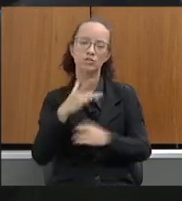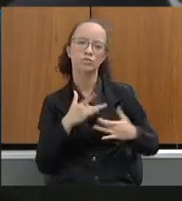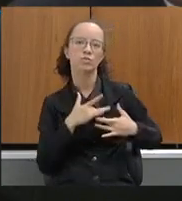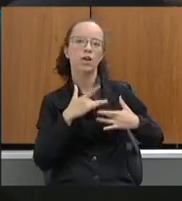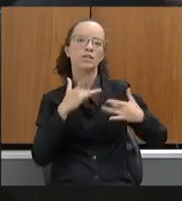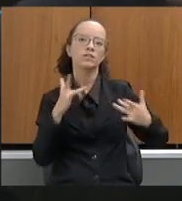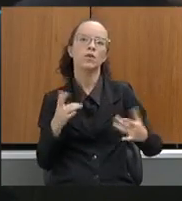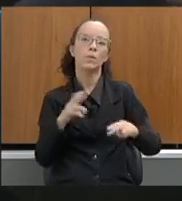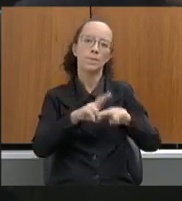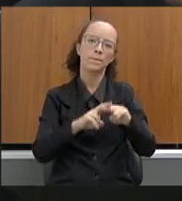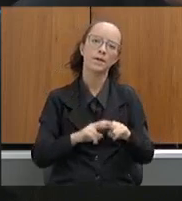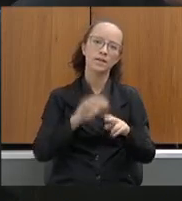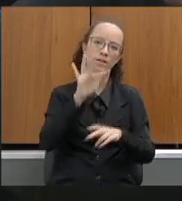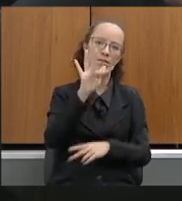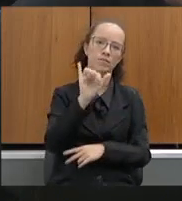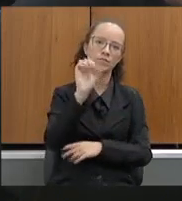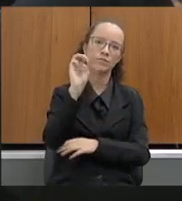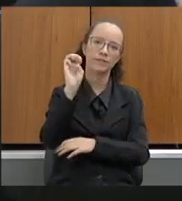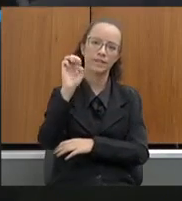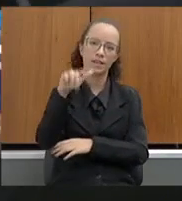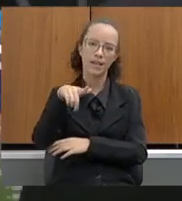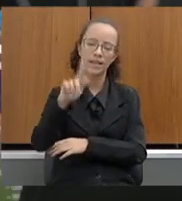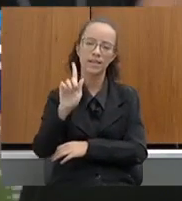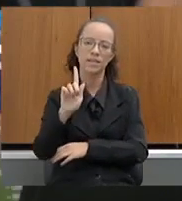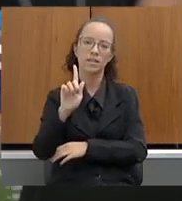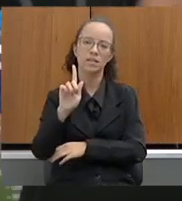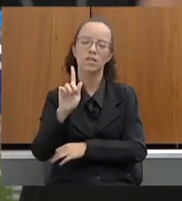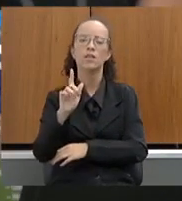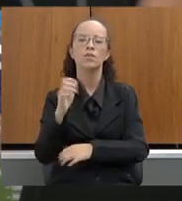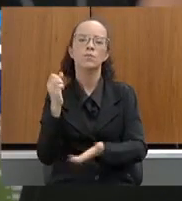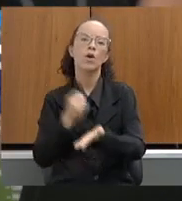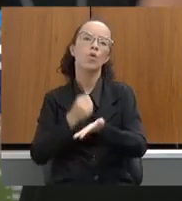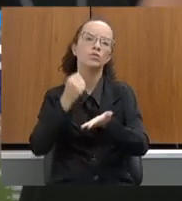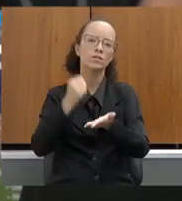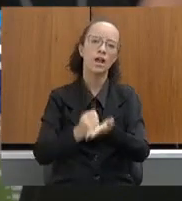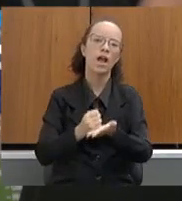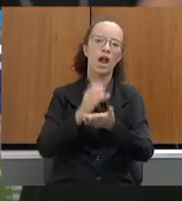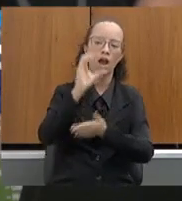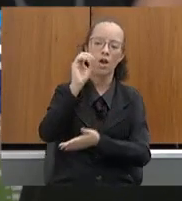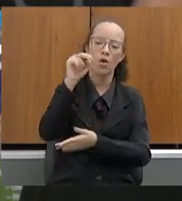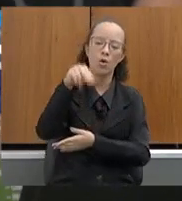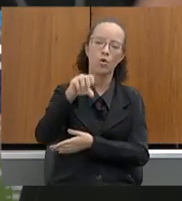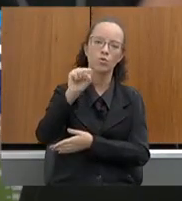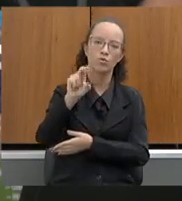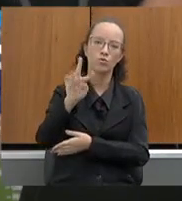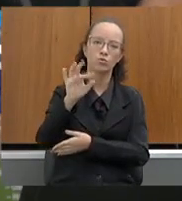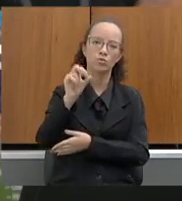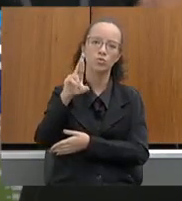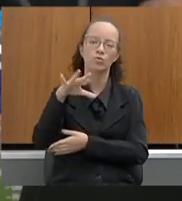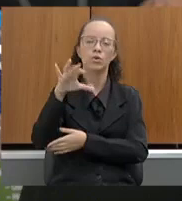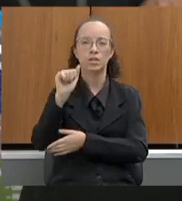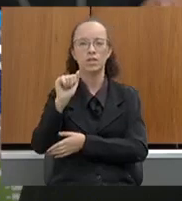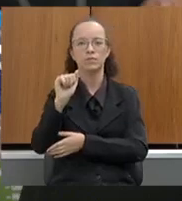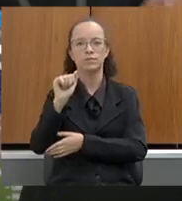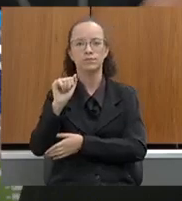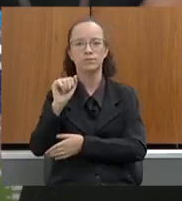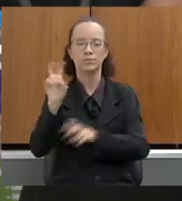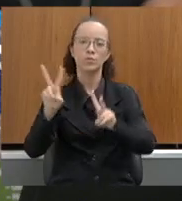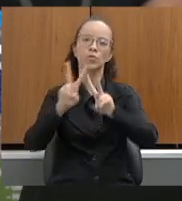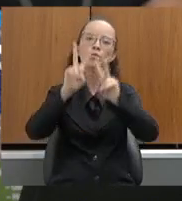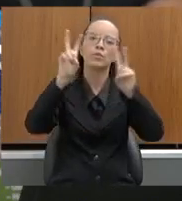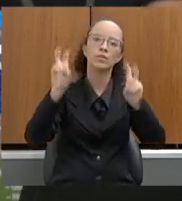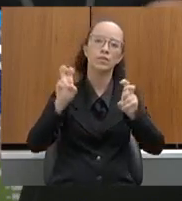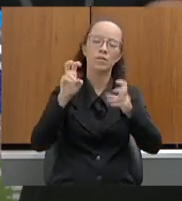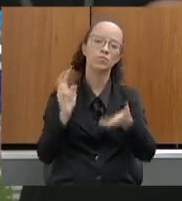pela FIENG para a contratação de consultorias, para a revisão de todas as normas ambientais acerca do posicionamento institucional do Estado